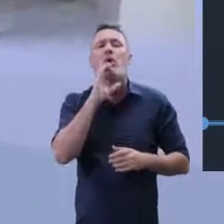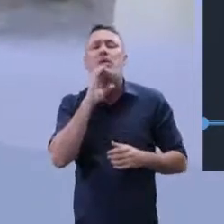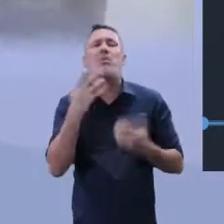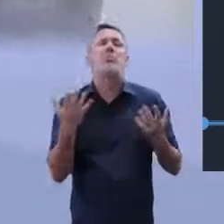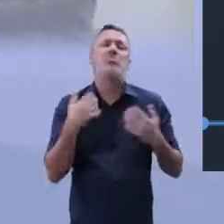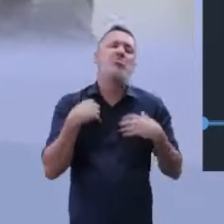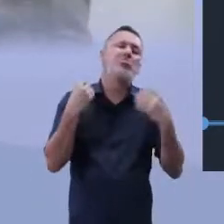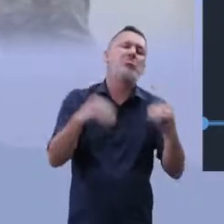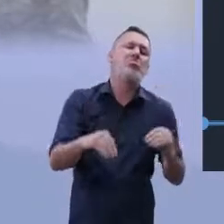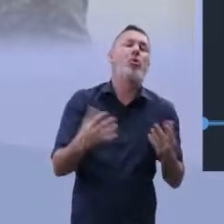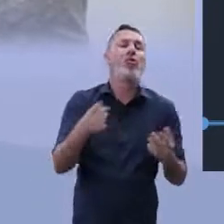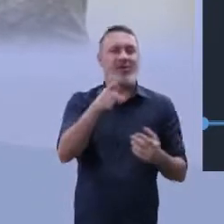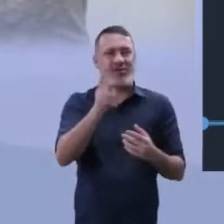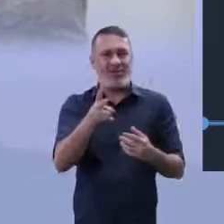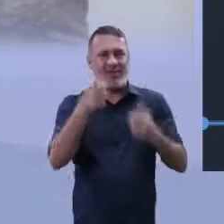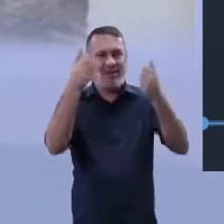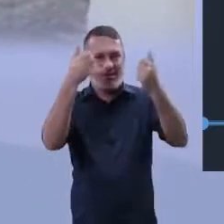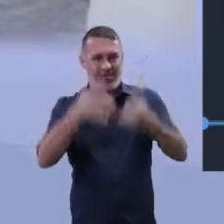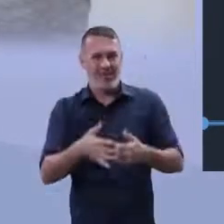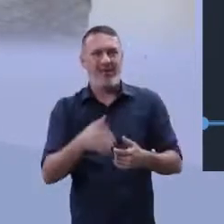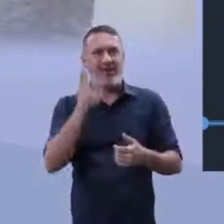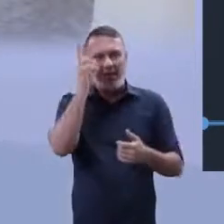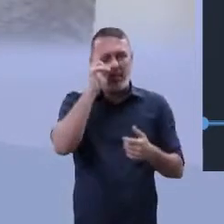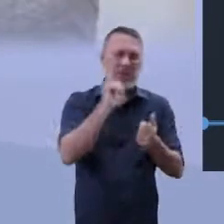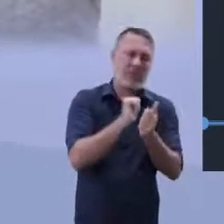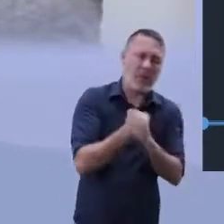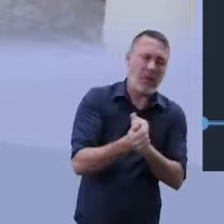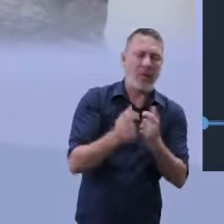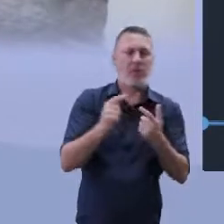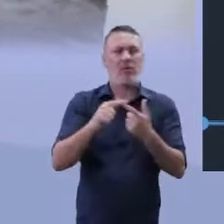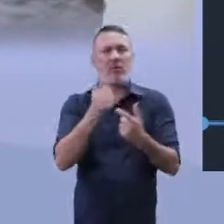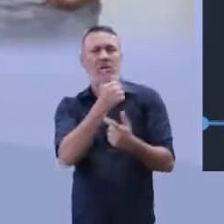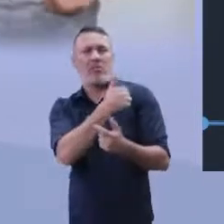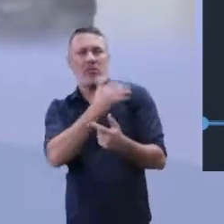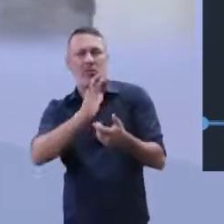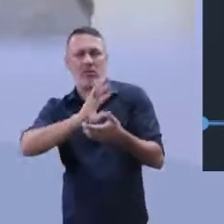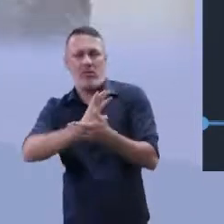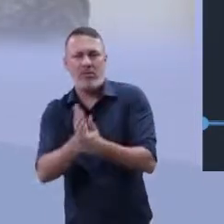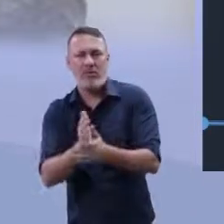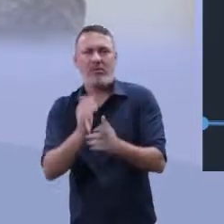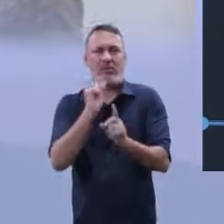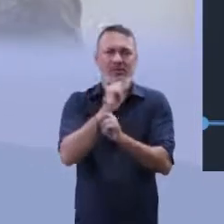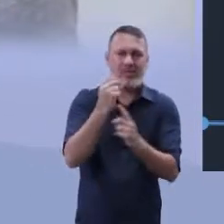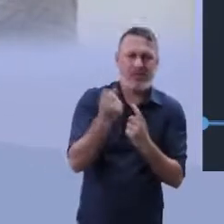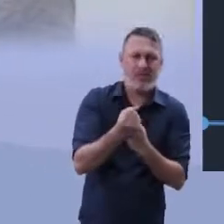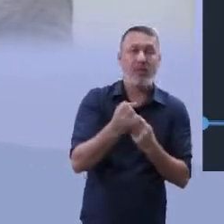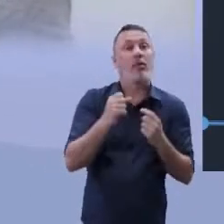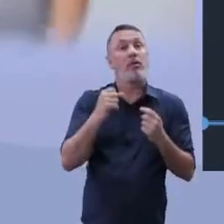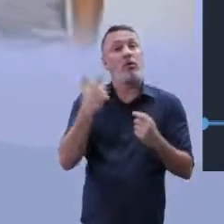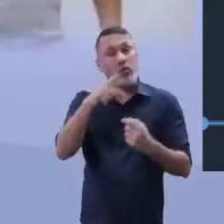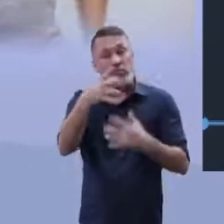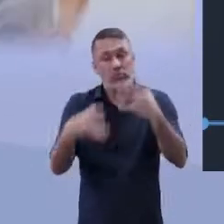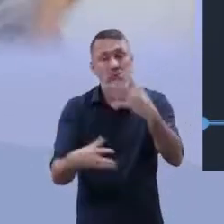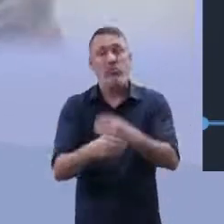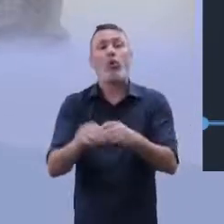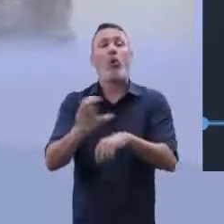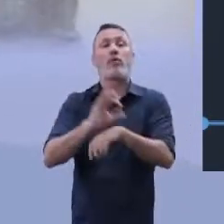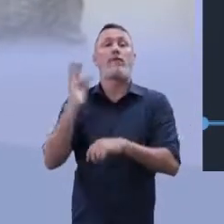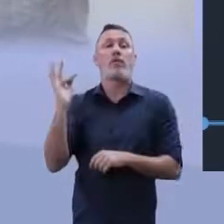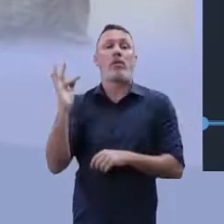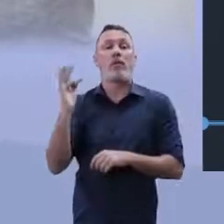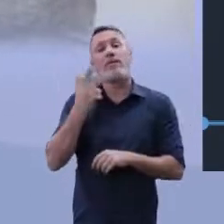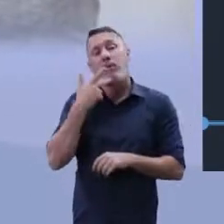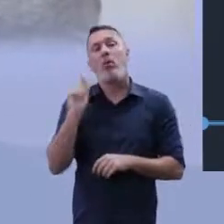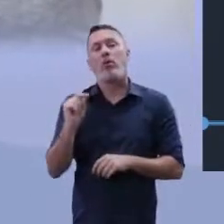que a questão do esporte, a valorização do esporte, o preconceito da sociedade. O que eu posso colocar? Mais uma vez, a nossa Constituição Federal.